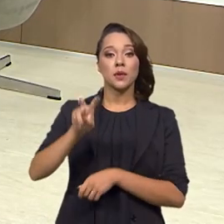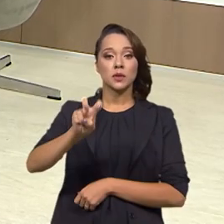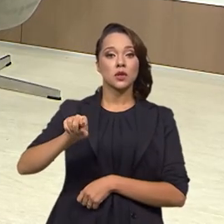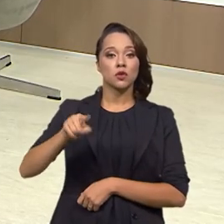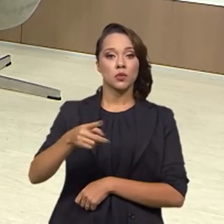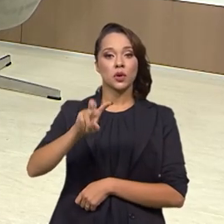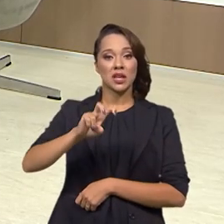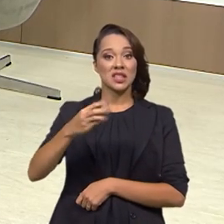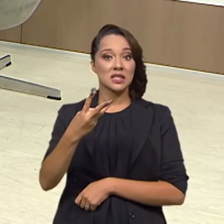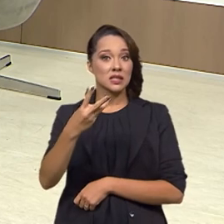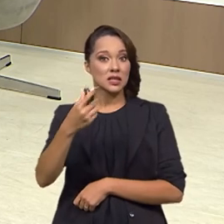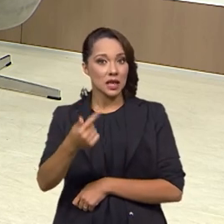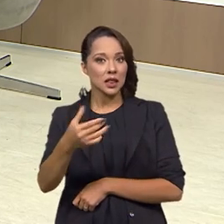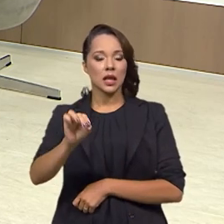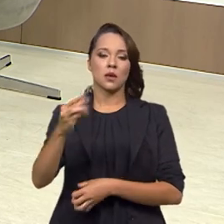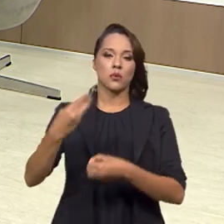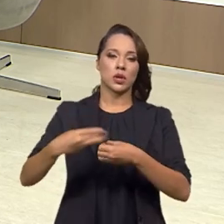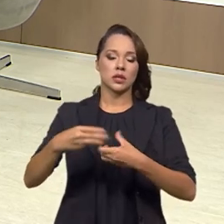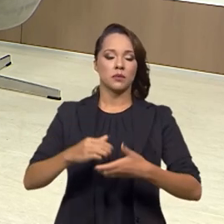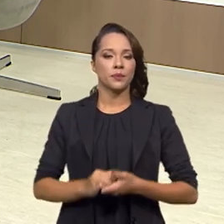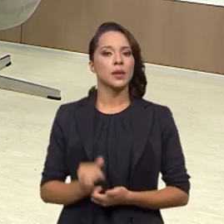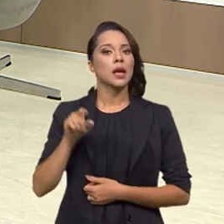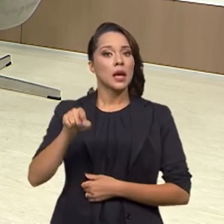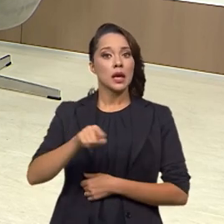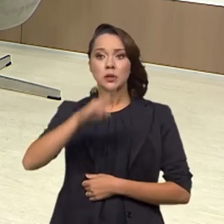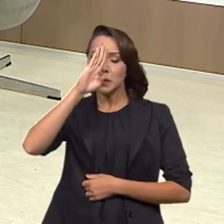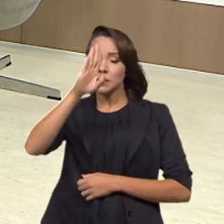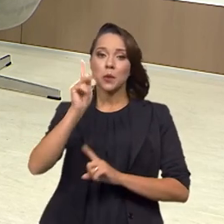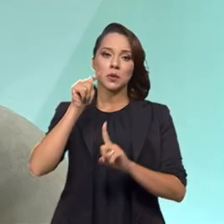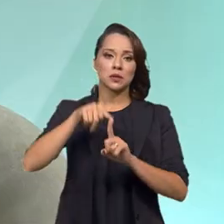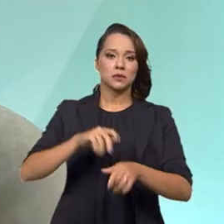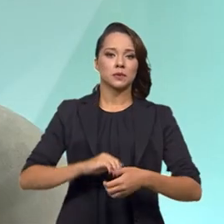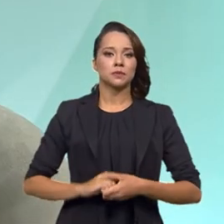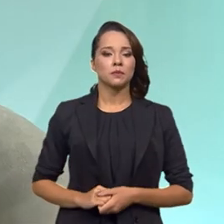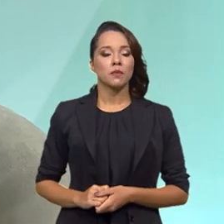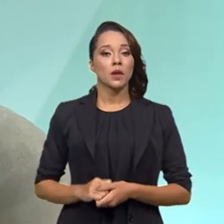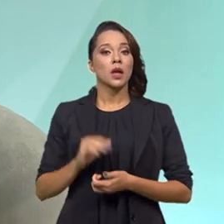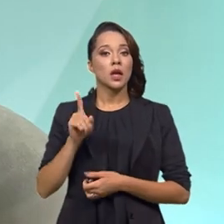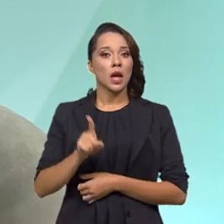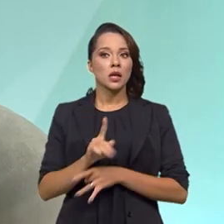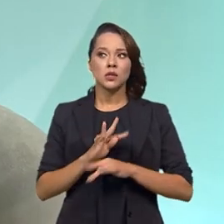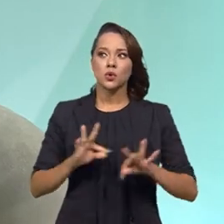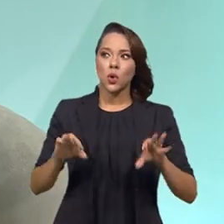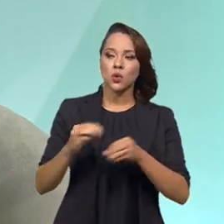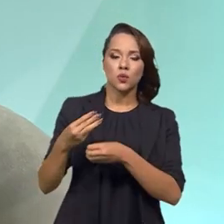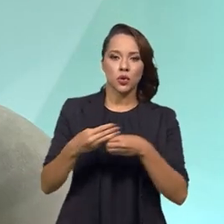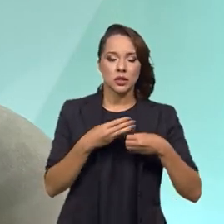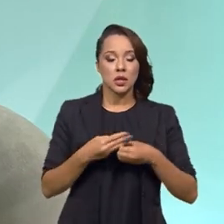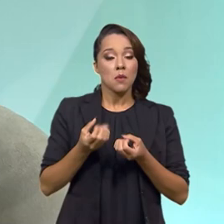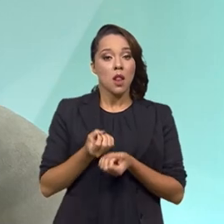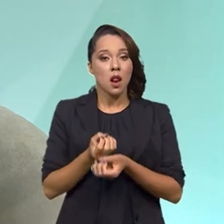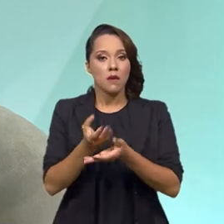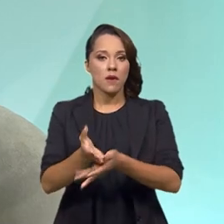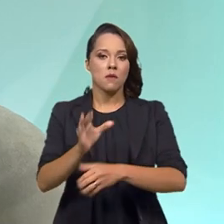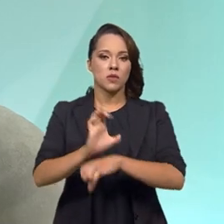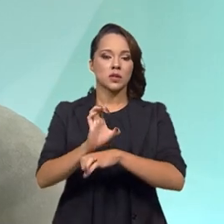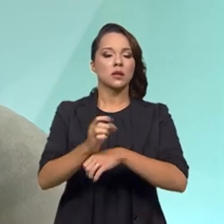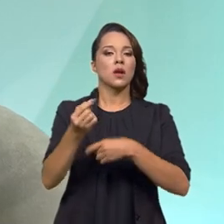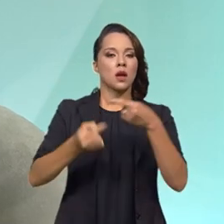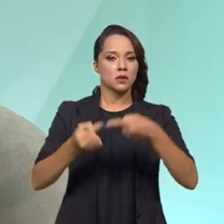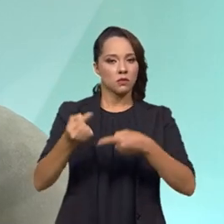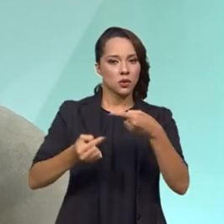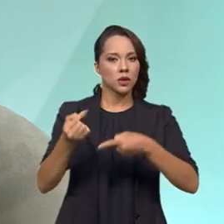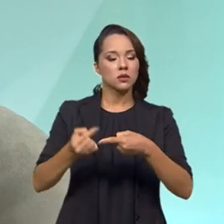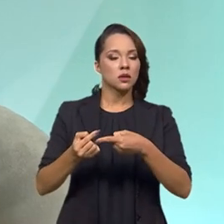.570 municípios. Então, esse é o nosso objetivo, municipalizar e levar para os estados essa política